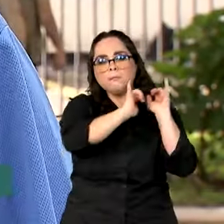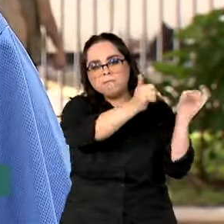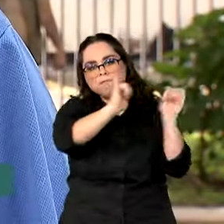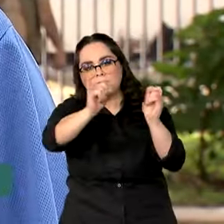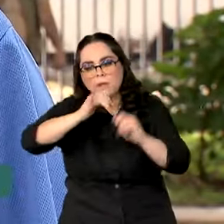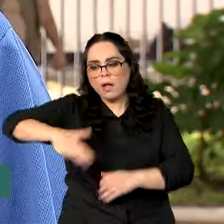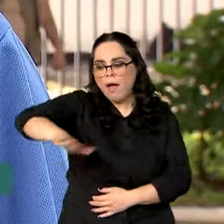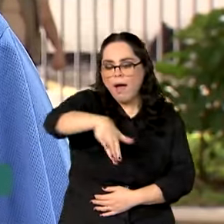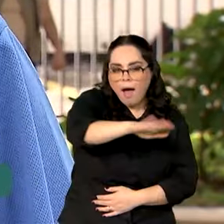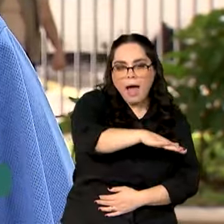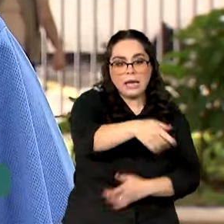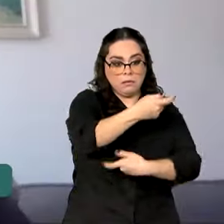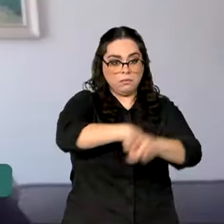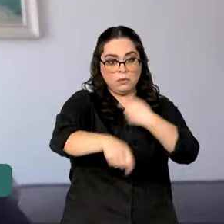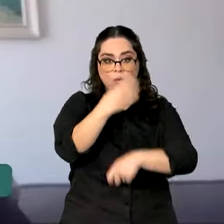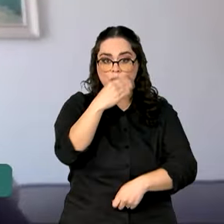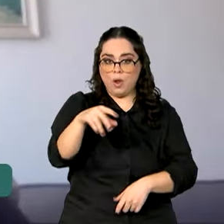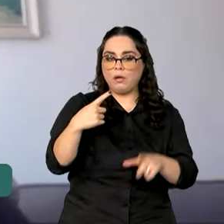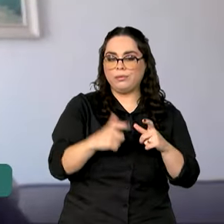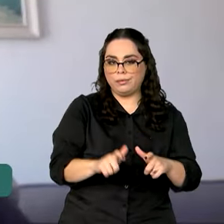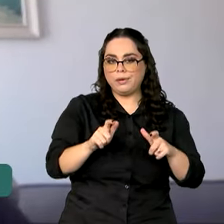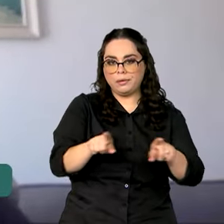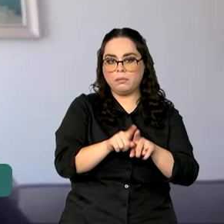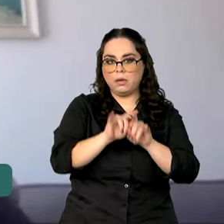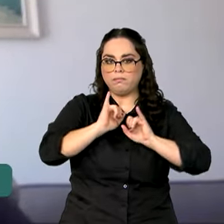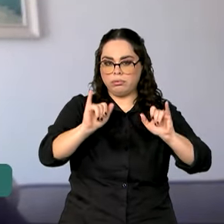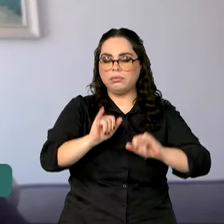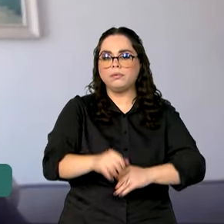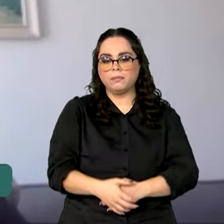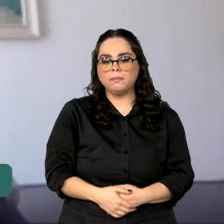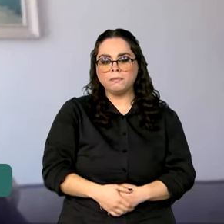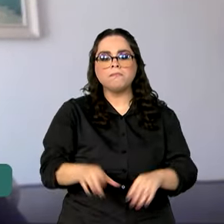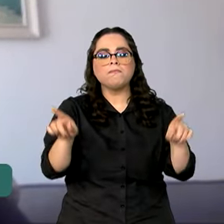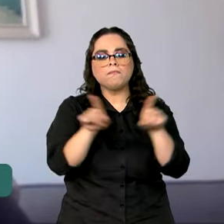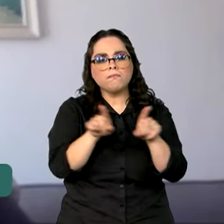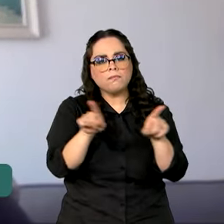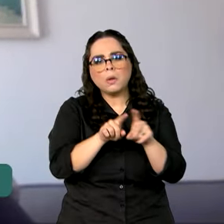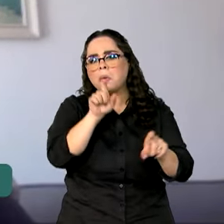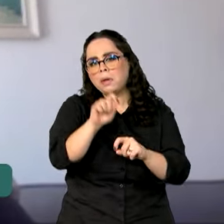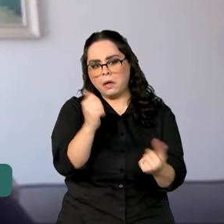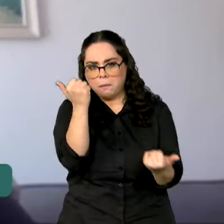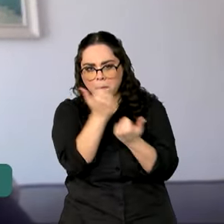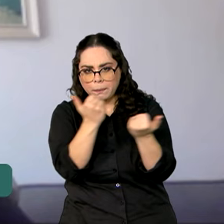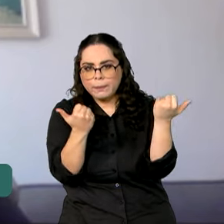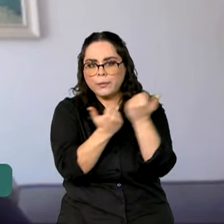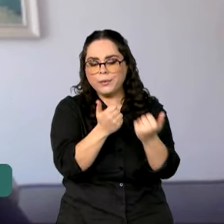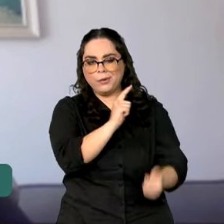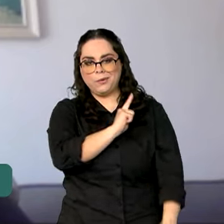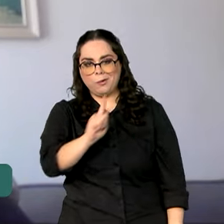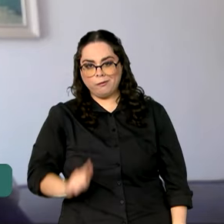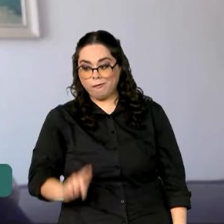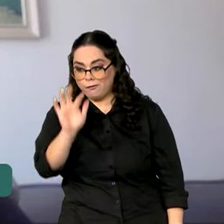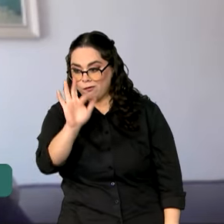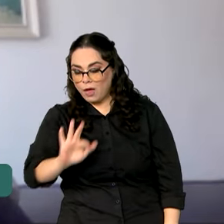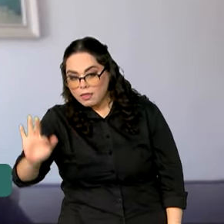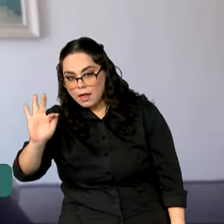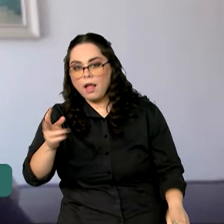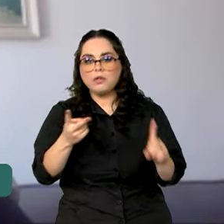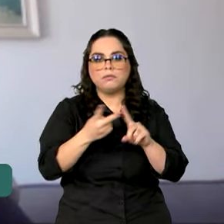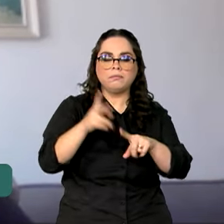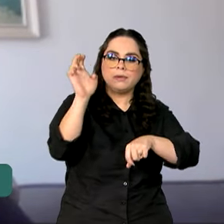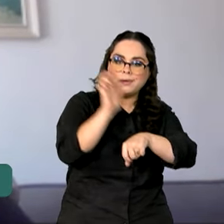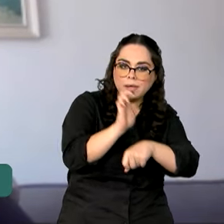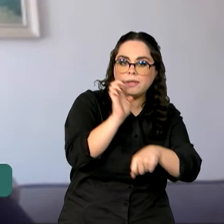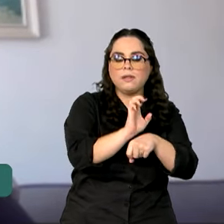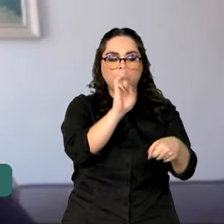órgãos responsáveis e a administração do Guará. A gente conta com o apoio dos governos, tanto federal, estadual,